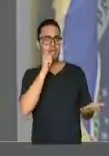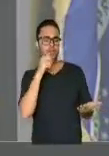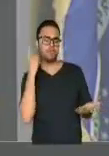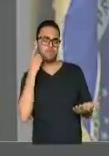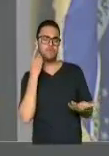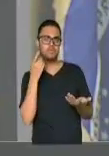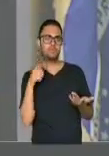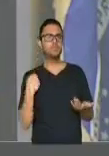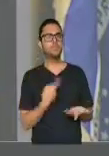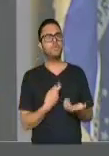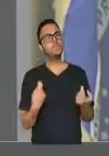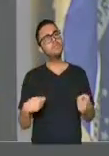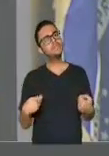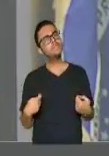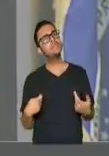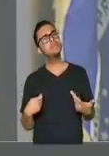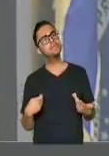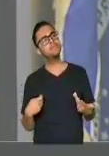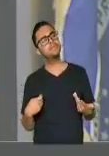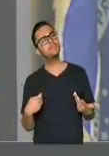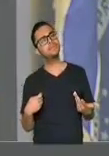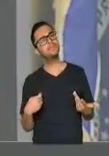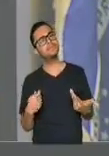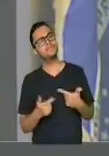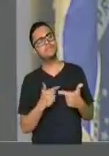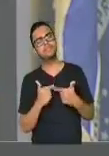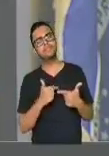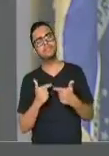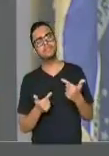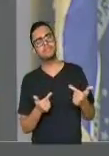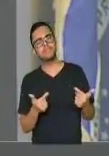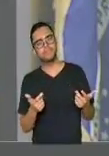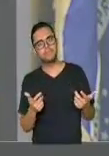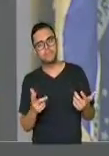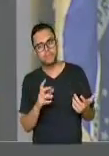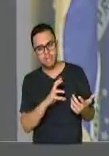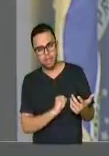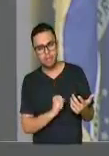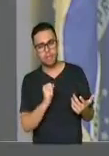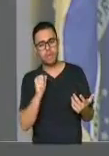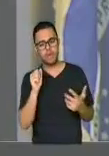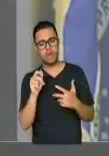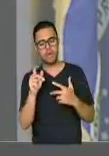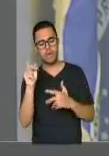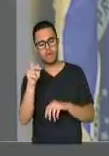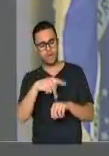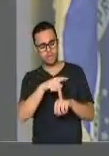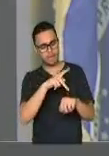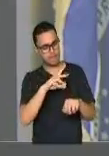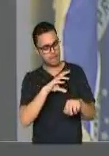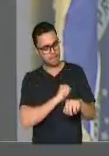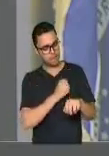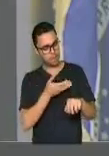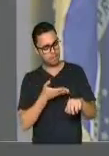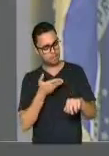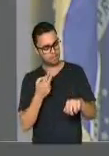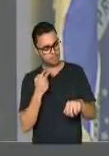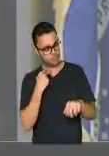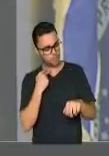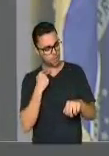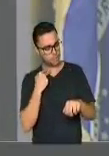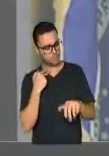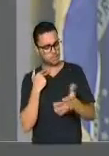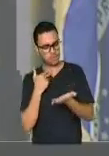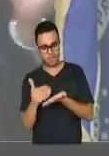nós precisamos trabalhar com um amor ao nosso país. Nós não podemos entrar